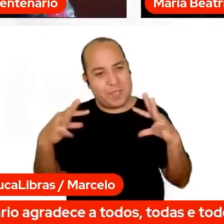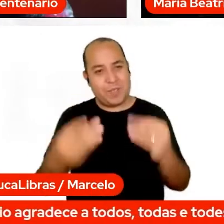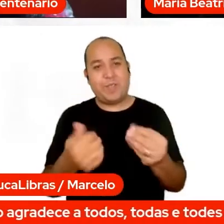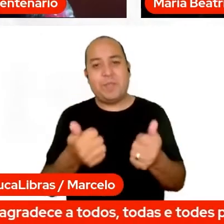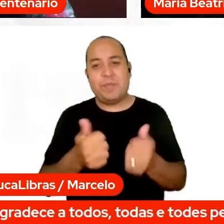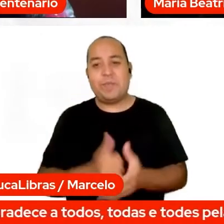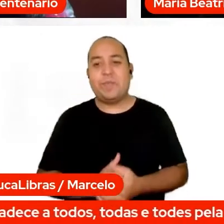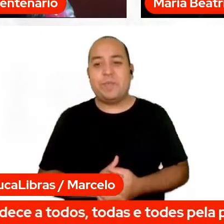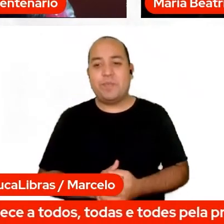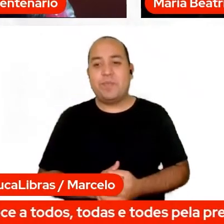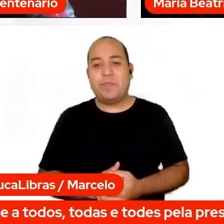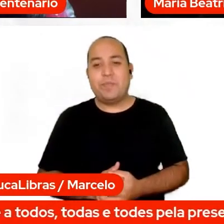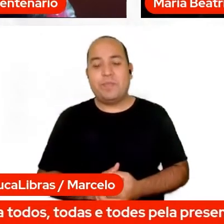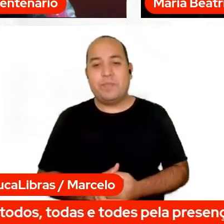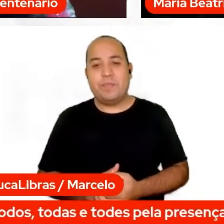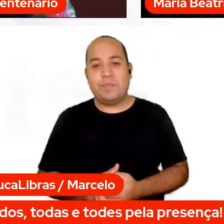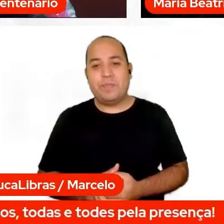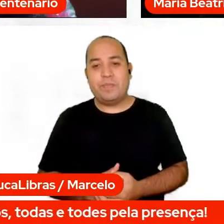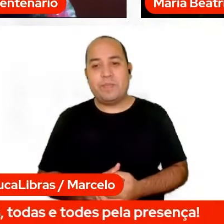estão presentes.